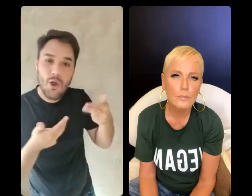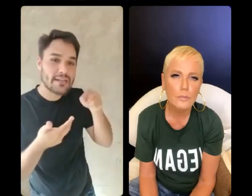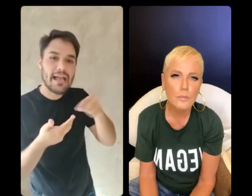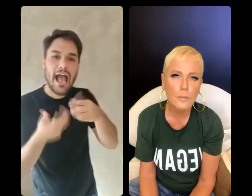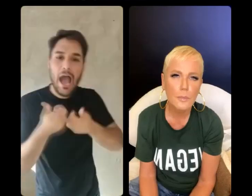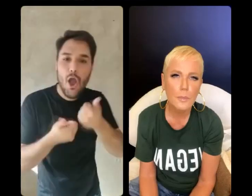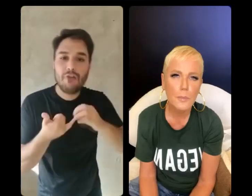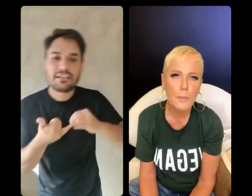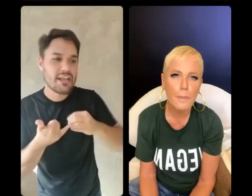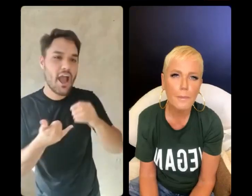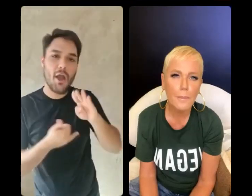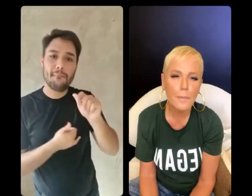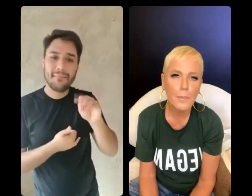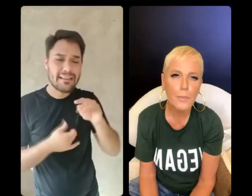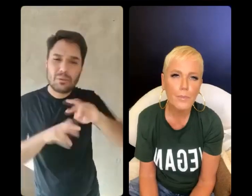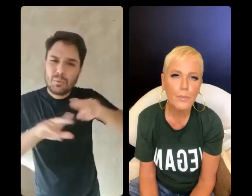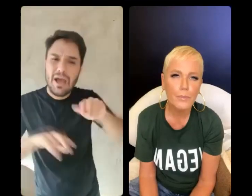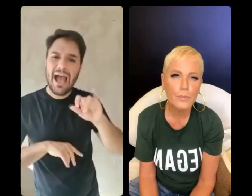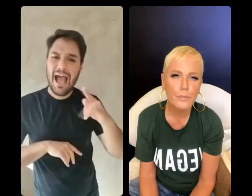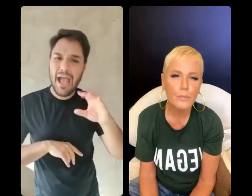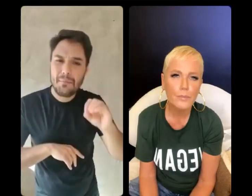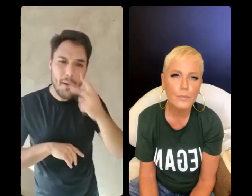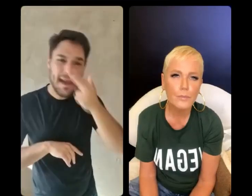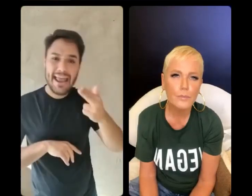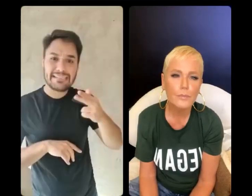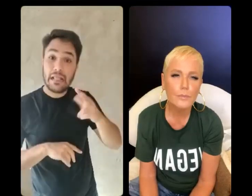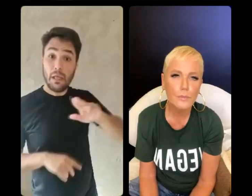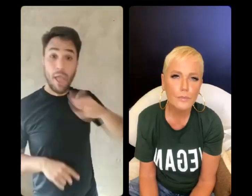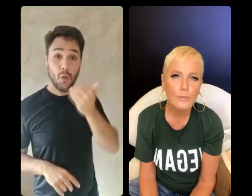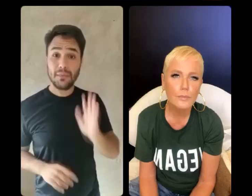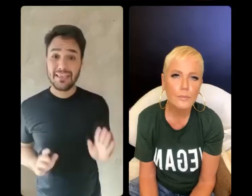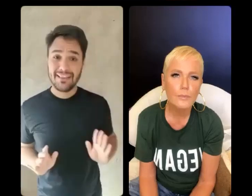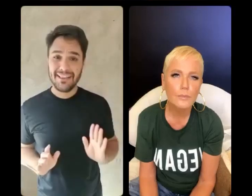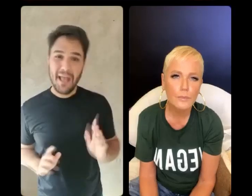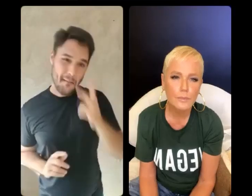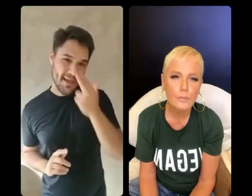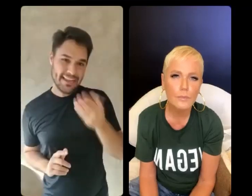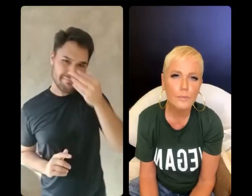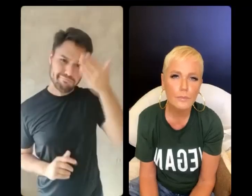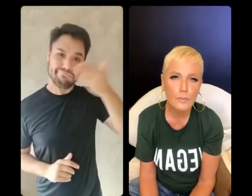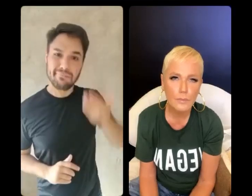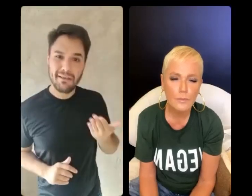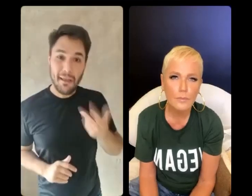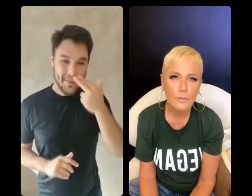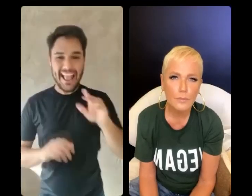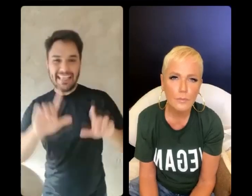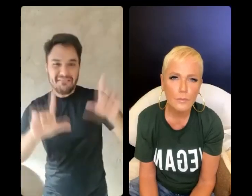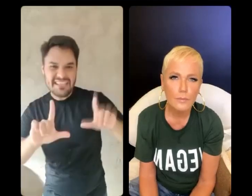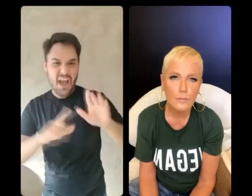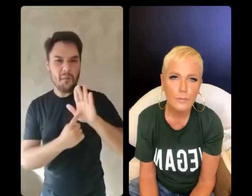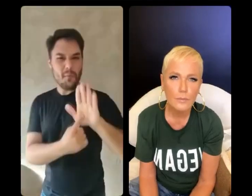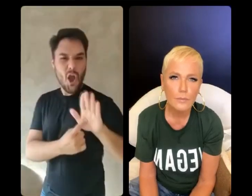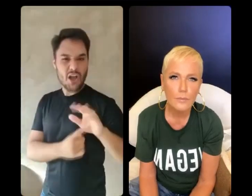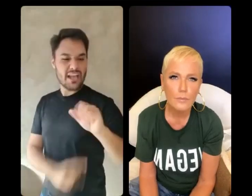sei lá, aipo, tudo, a gente para de enxergar isso como comida. A gente para de enxergar isso como comida. Então, a propaganda é muito forte, porque o agro é